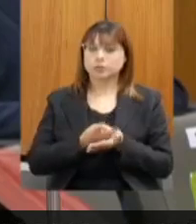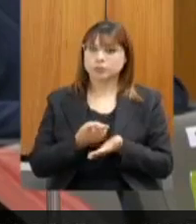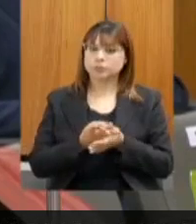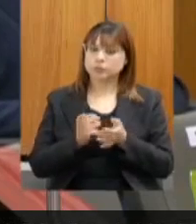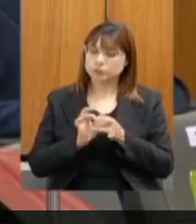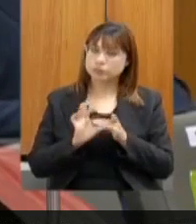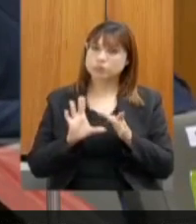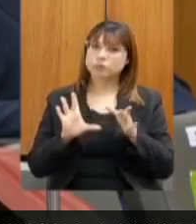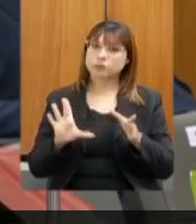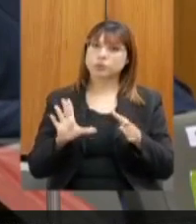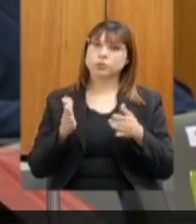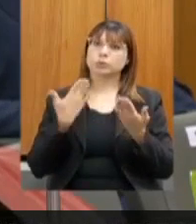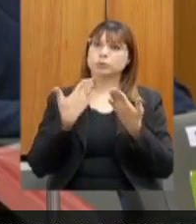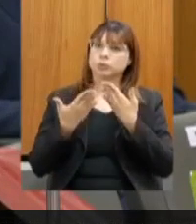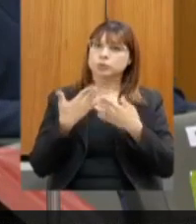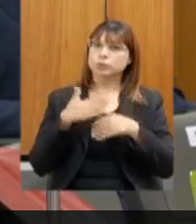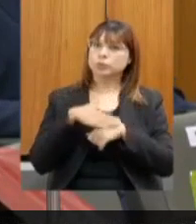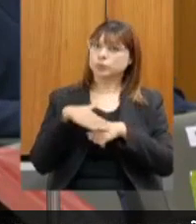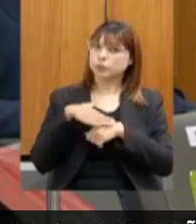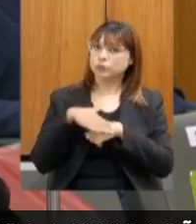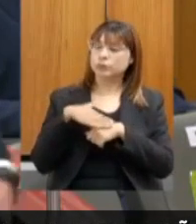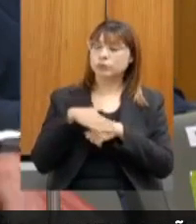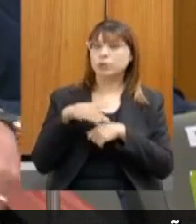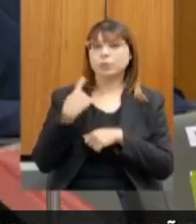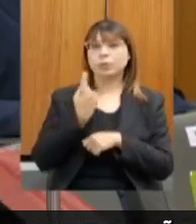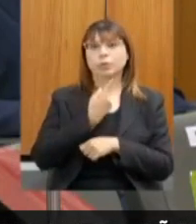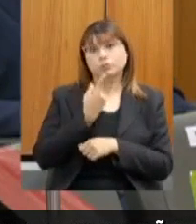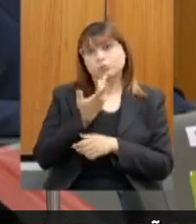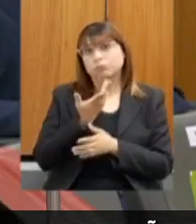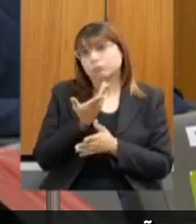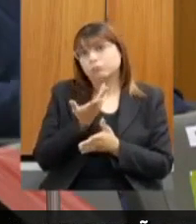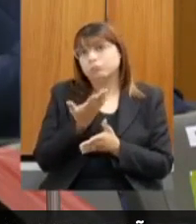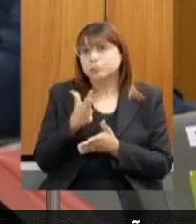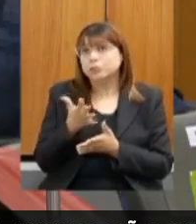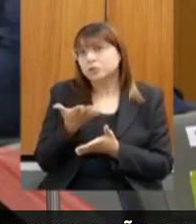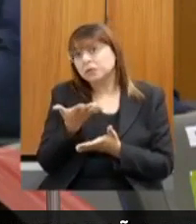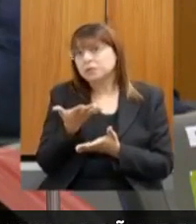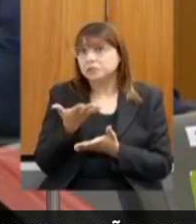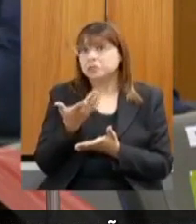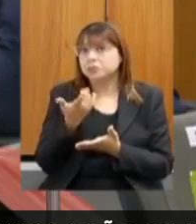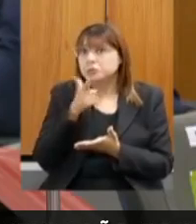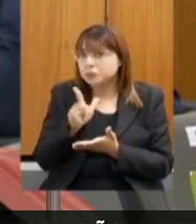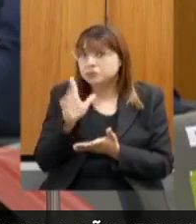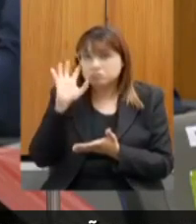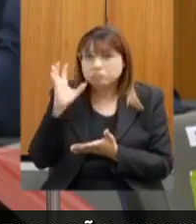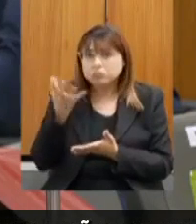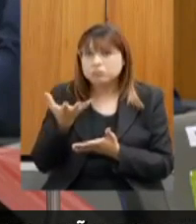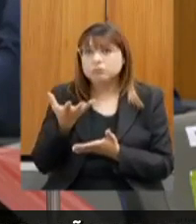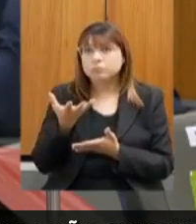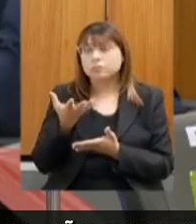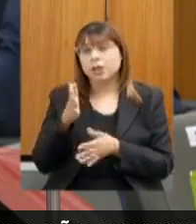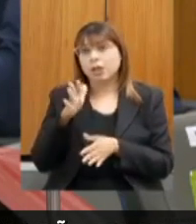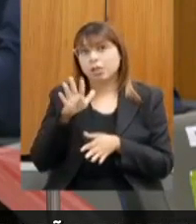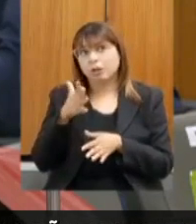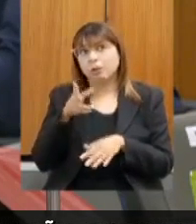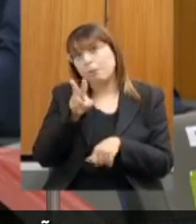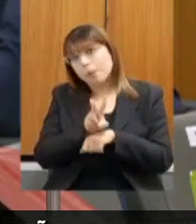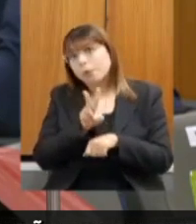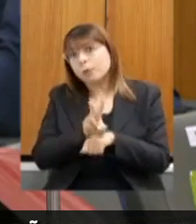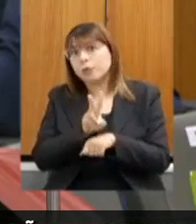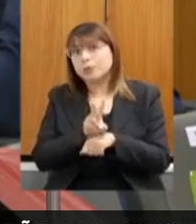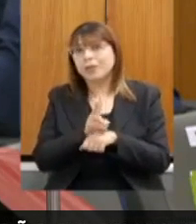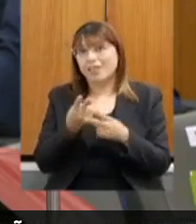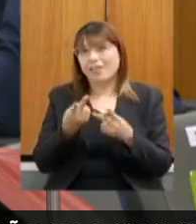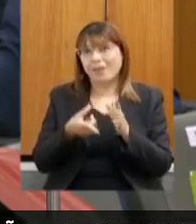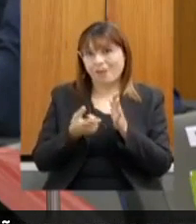aberto a conversar para, quem sabe, a gente conseguir também algumas soluções, pelo menos que sejam provisórias, como nós